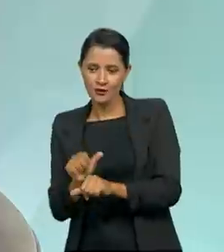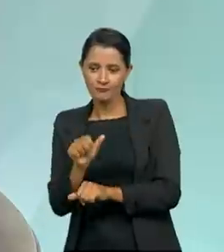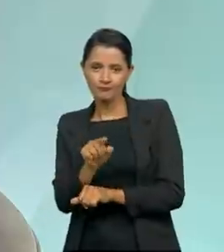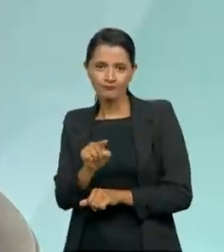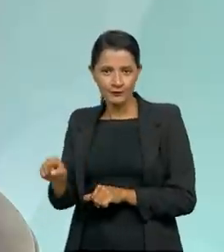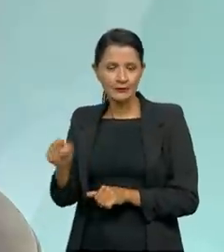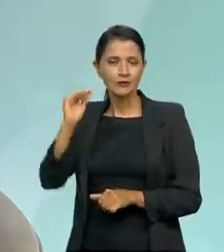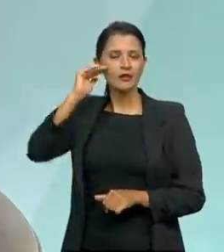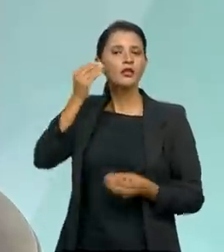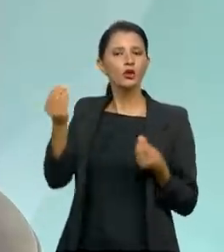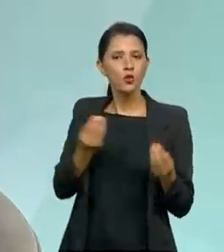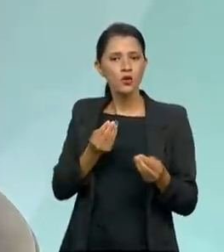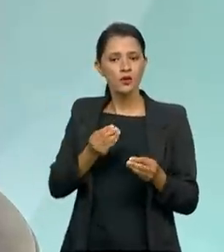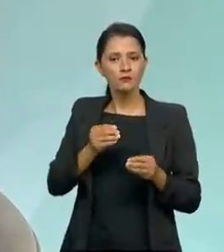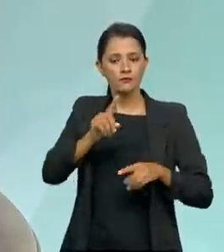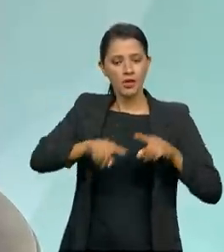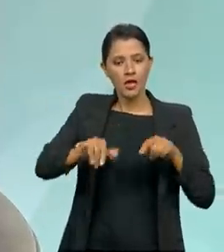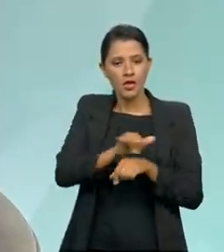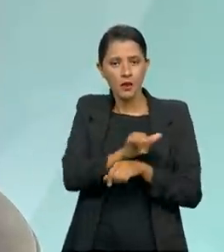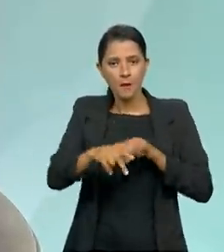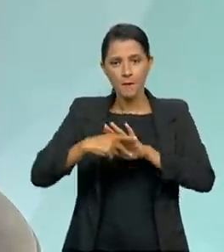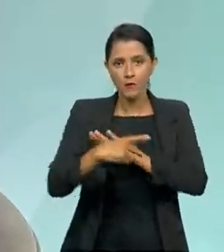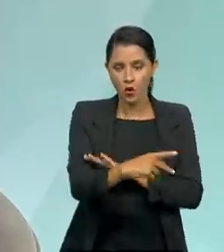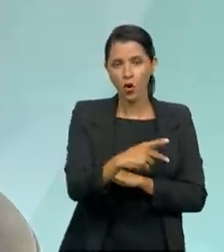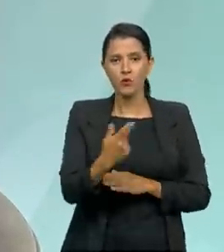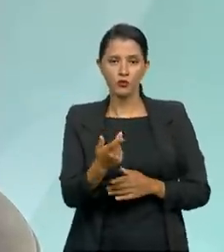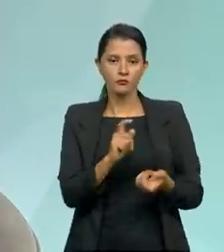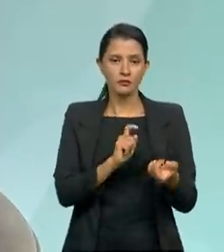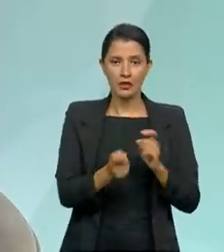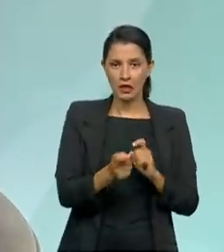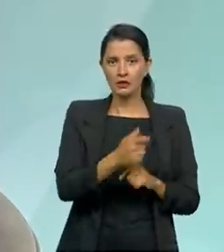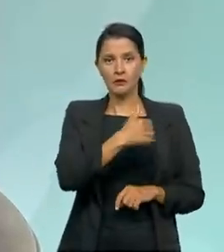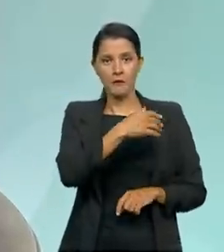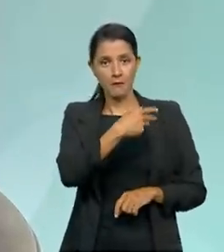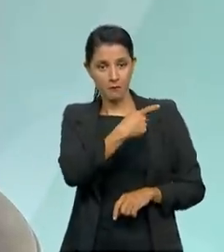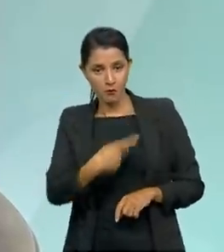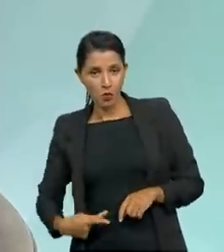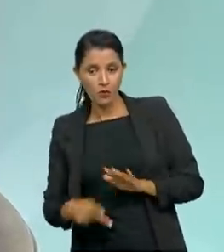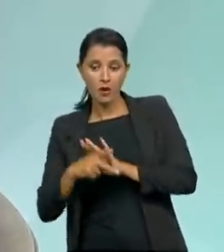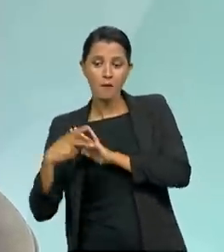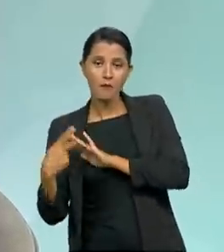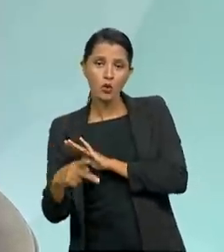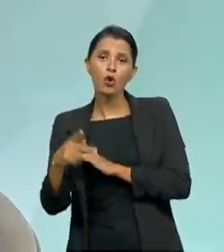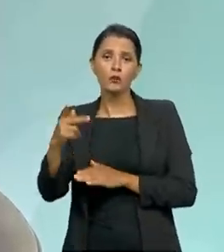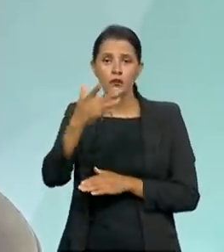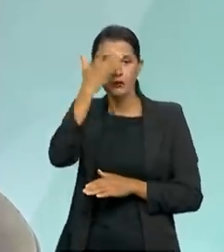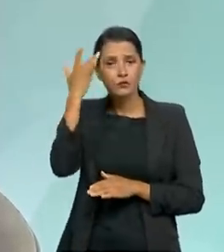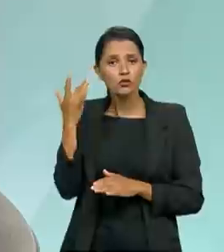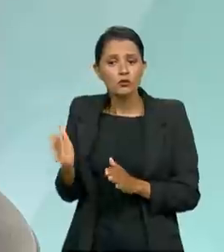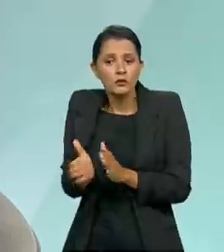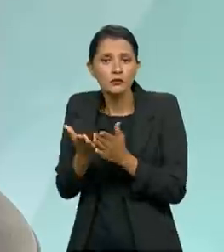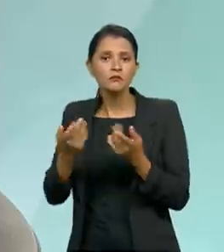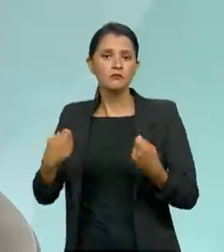que esses recursos da administração pública, eles são voltados para atender a demanda, principalmente dos mais necessitados. Então, essa